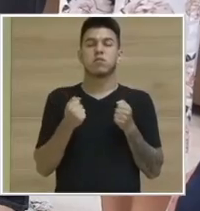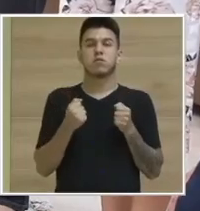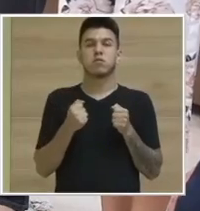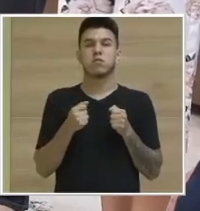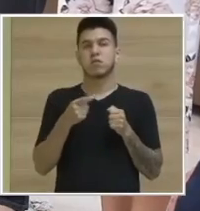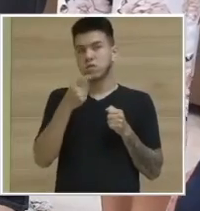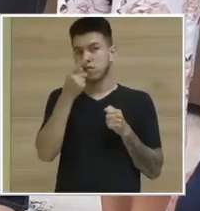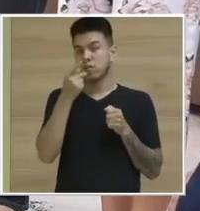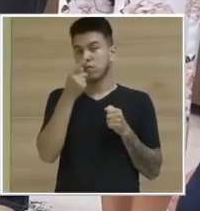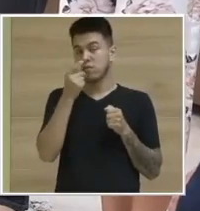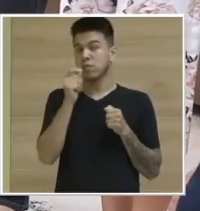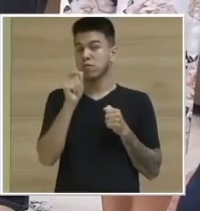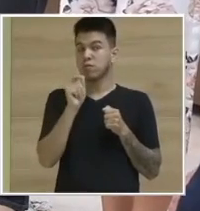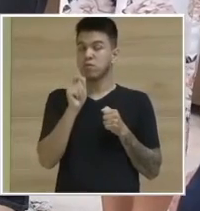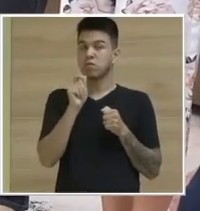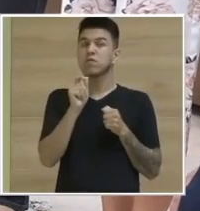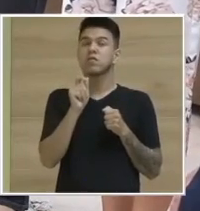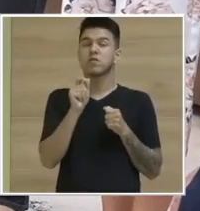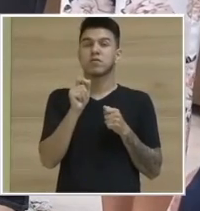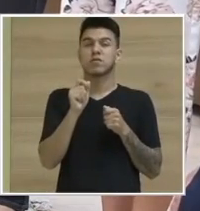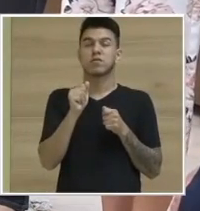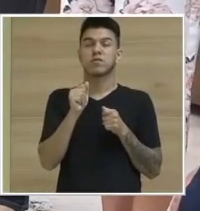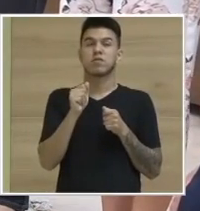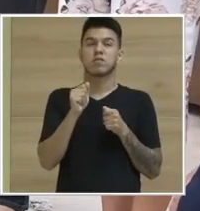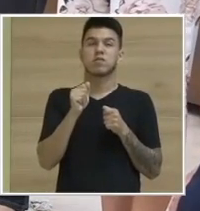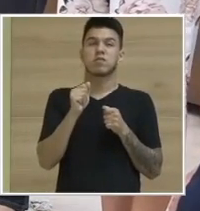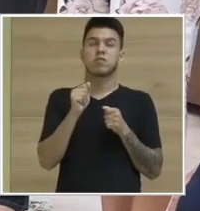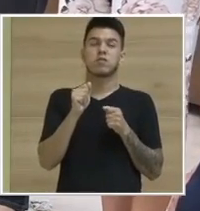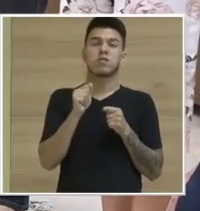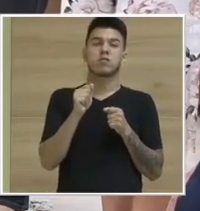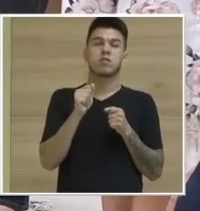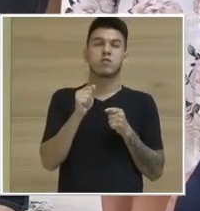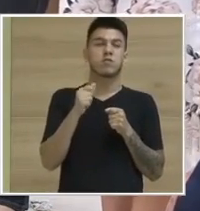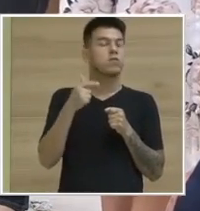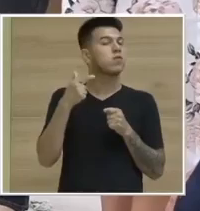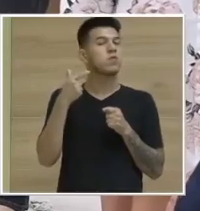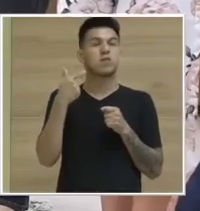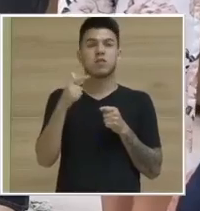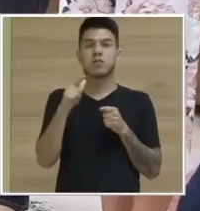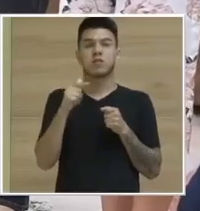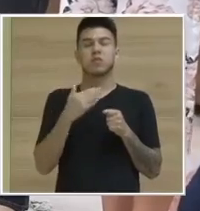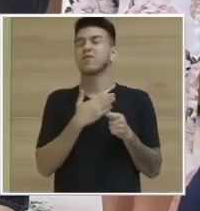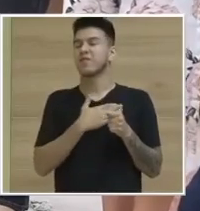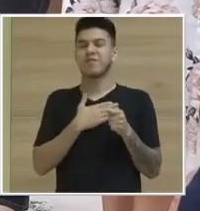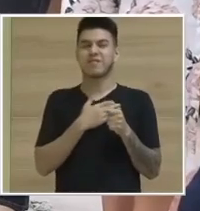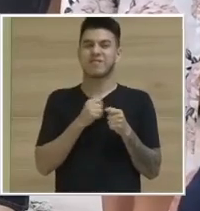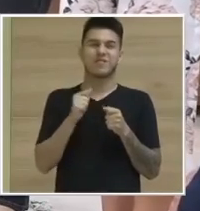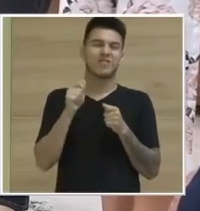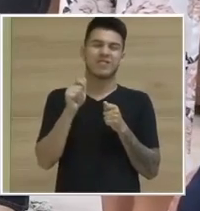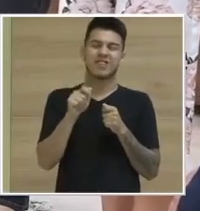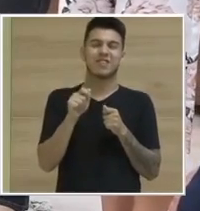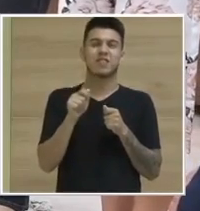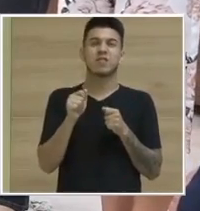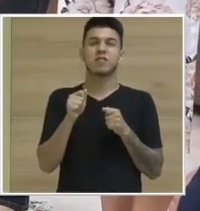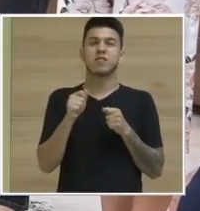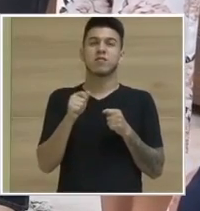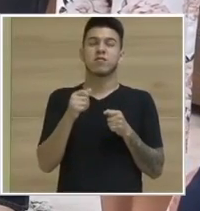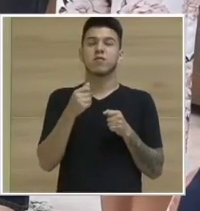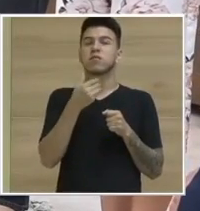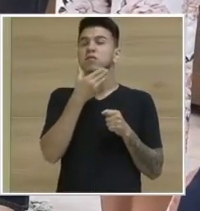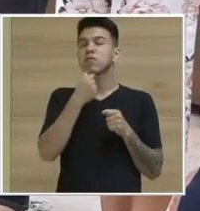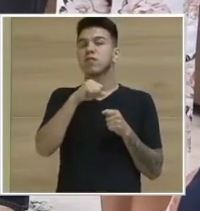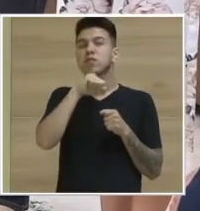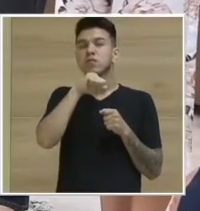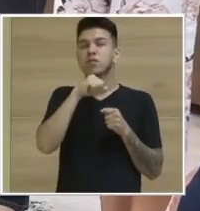dizer uma coisa, que aquilo que nós somos italianos e não adianta, é do nosso jeito. Se o nosso pai Natalino D